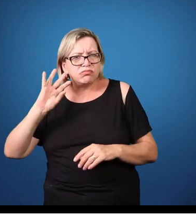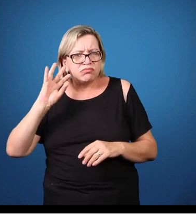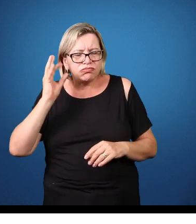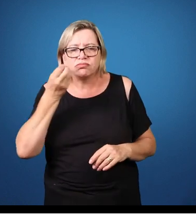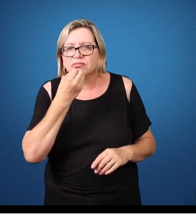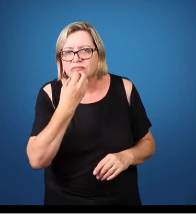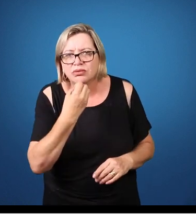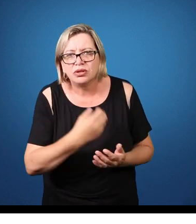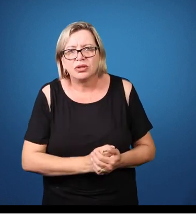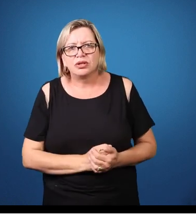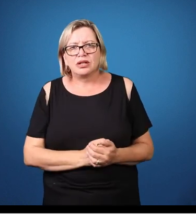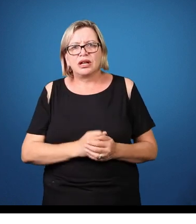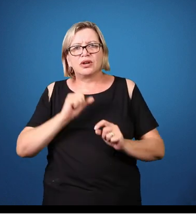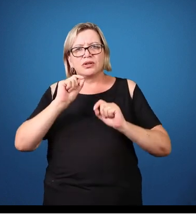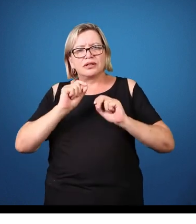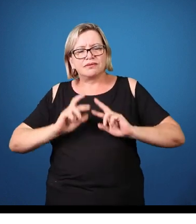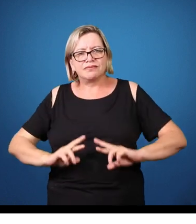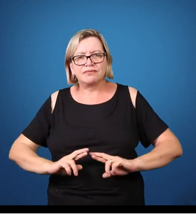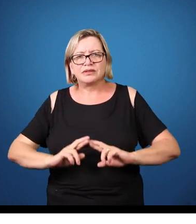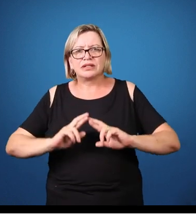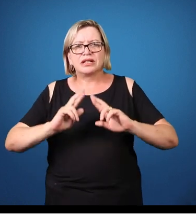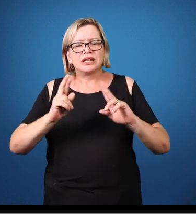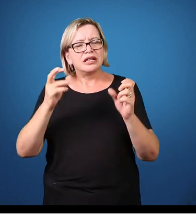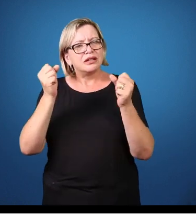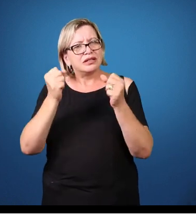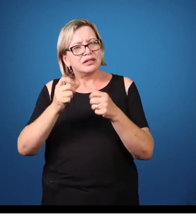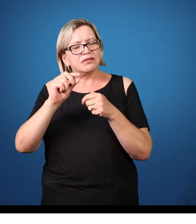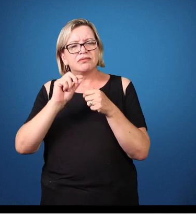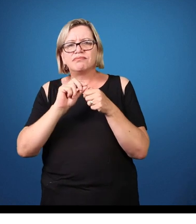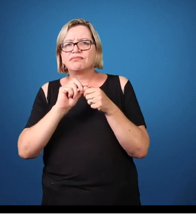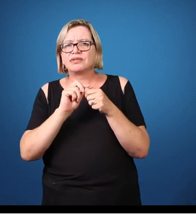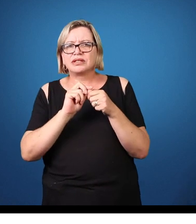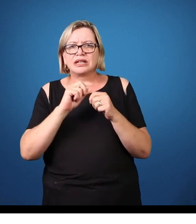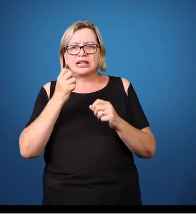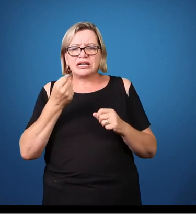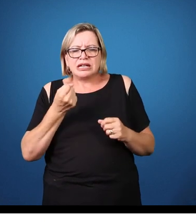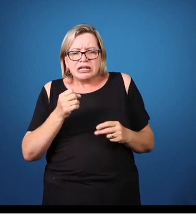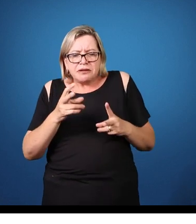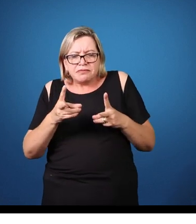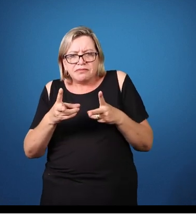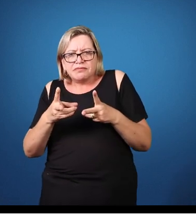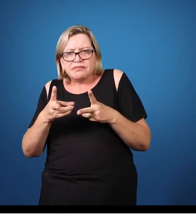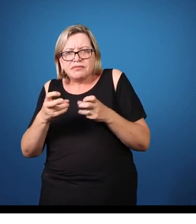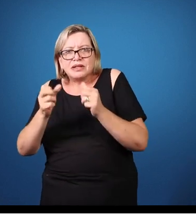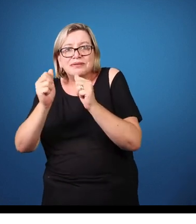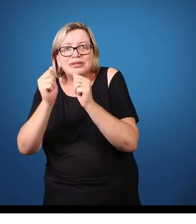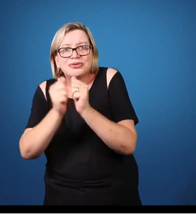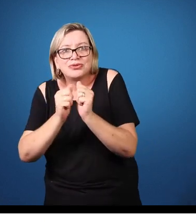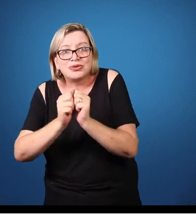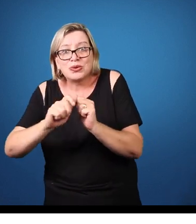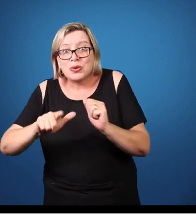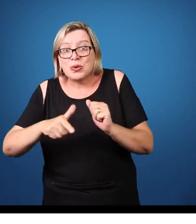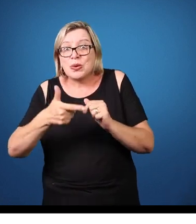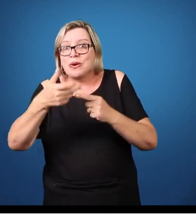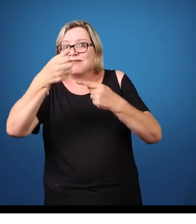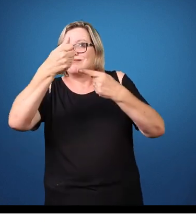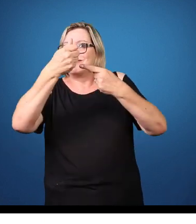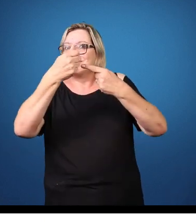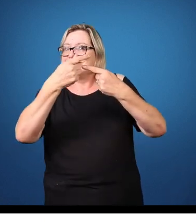aparece junto com outras características, outros sintomas, outras vivências de sofrimento que